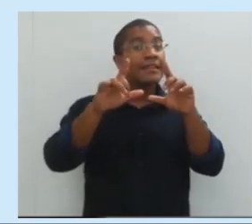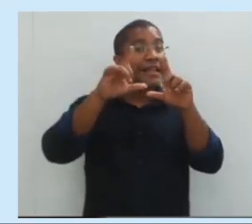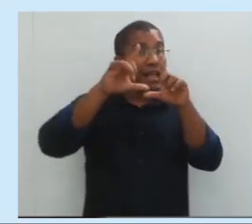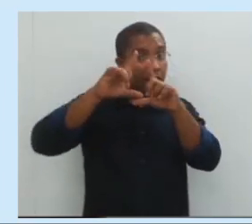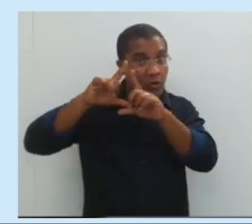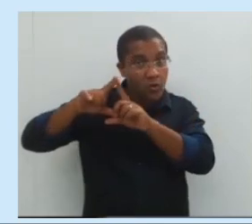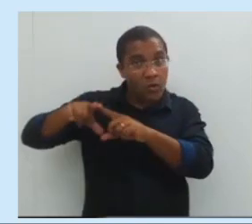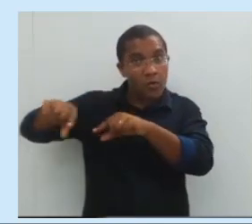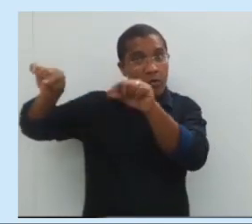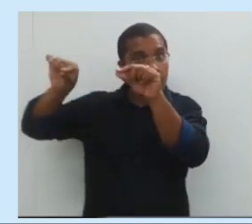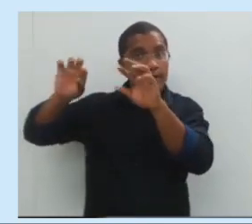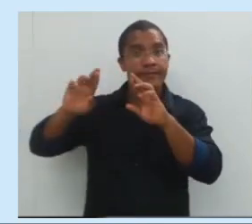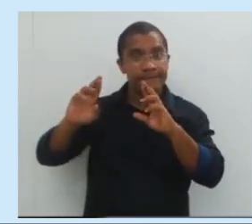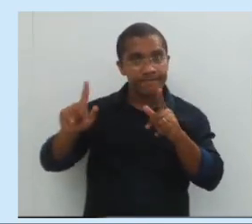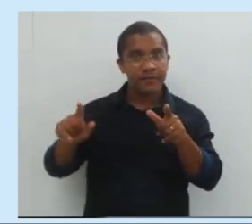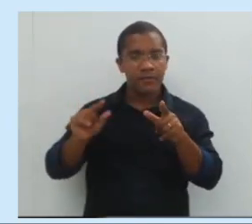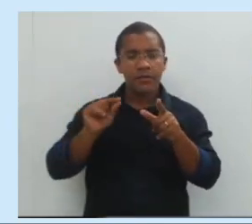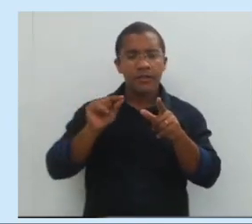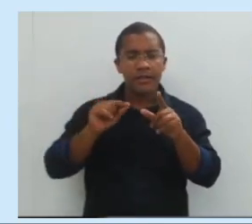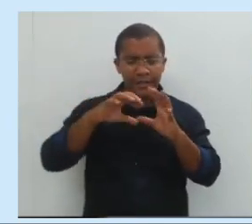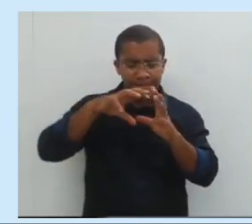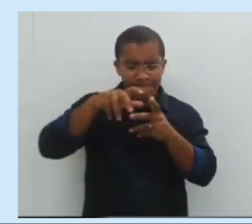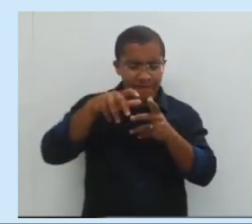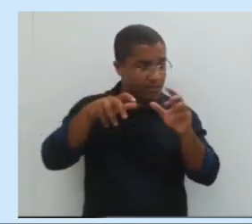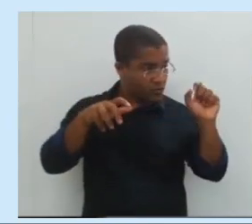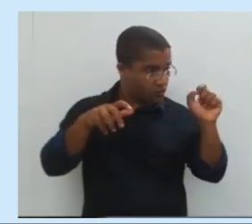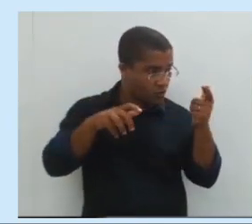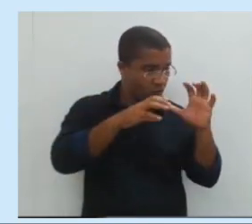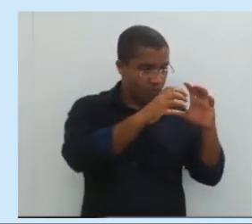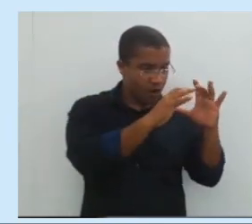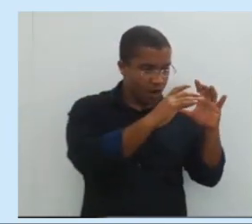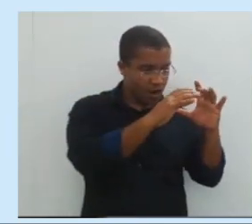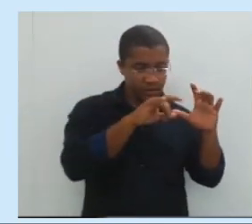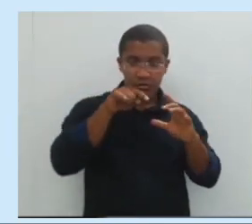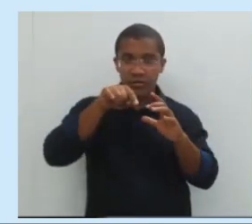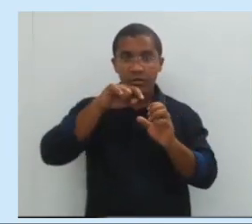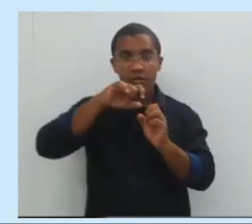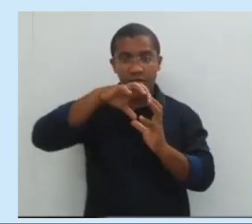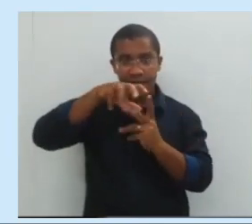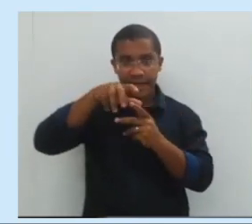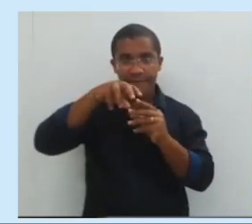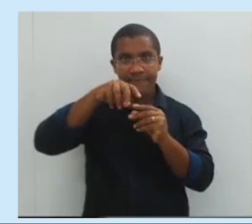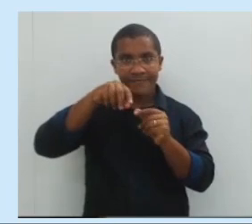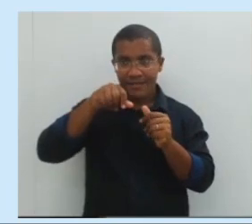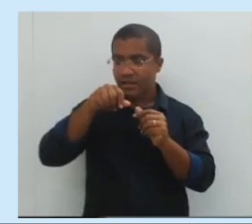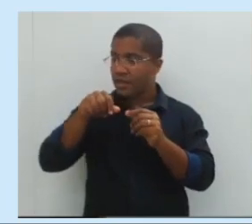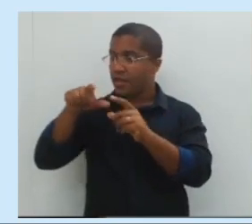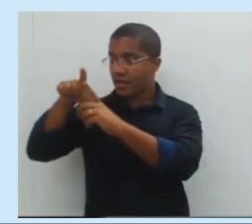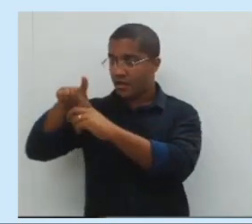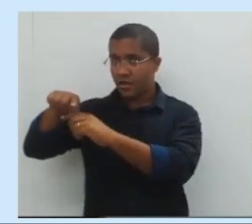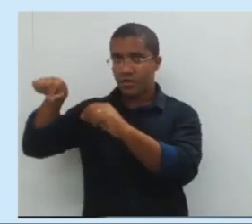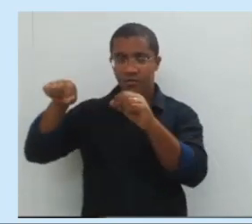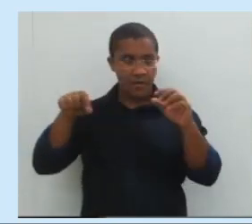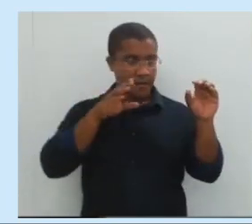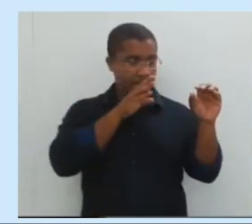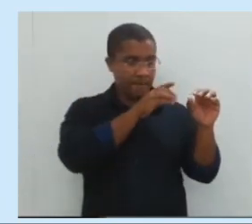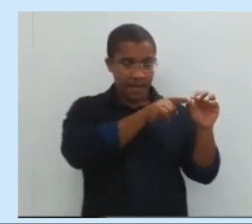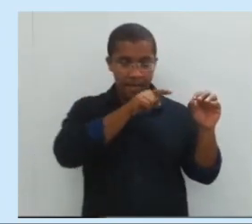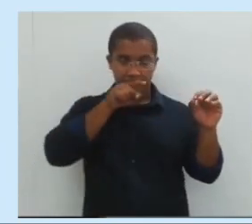lunar. A Terra está entre o Sol e a Lua. Ok? Vamos lá.